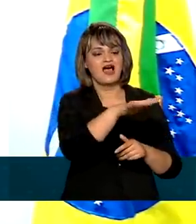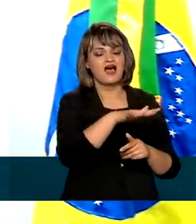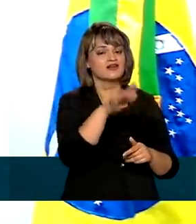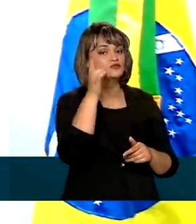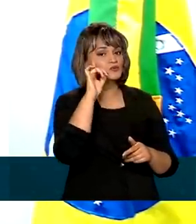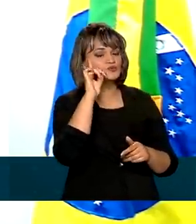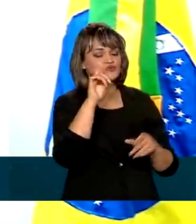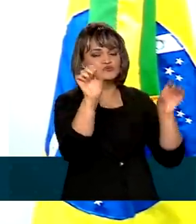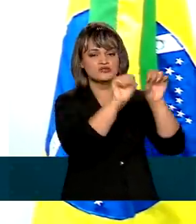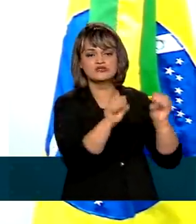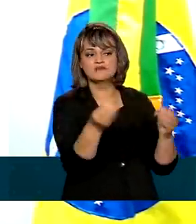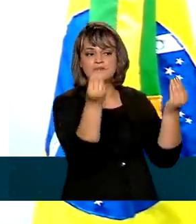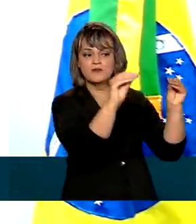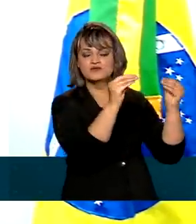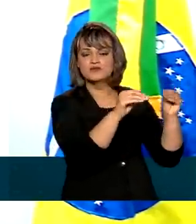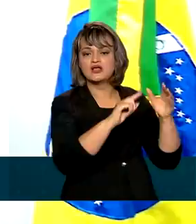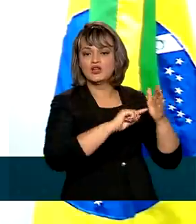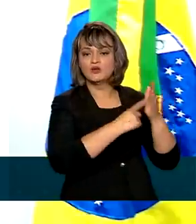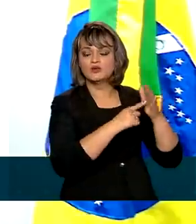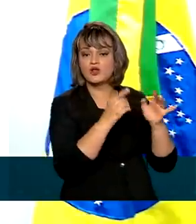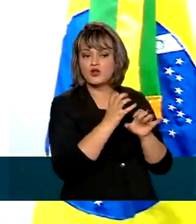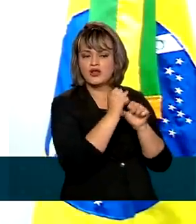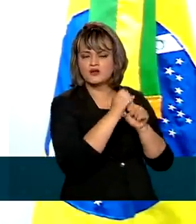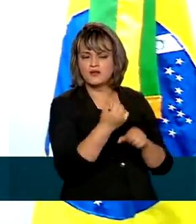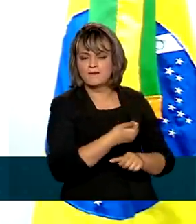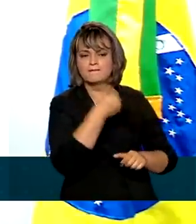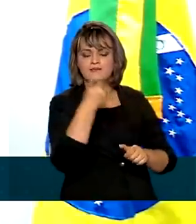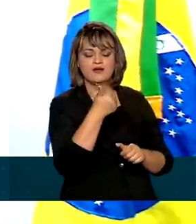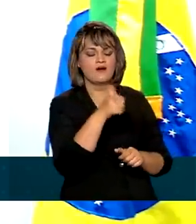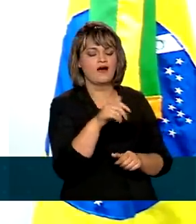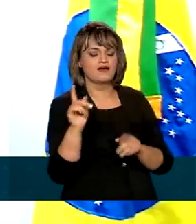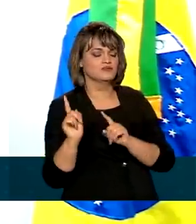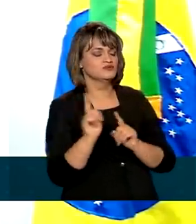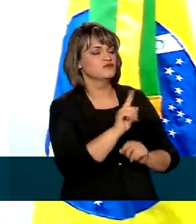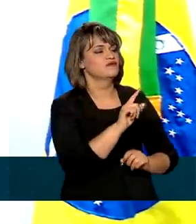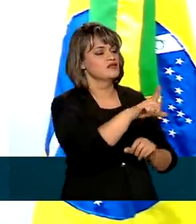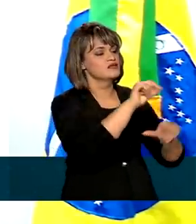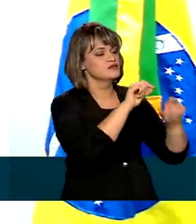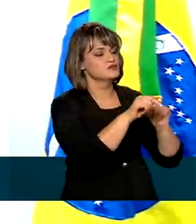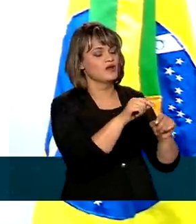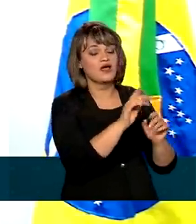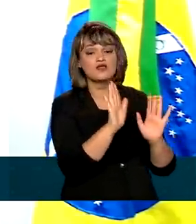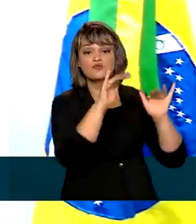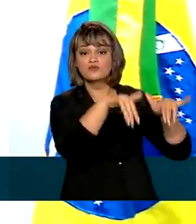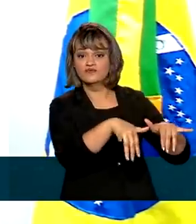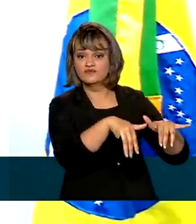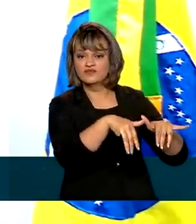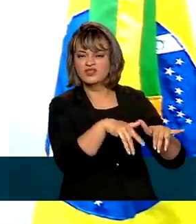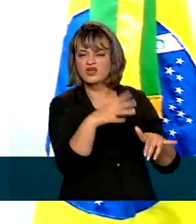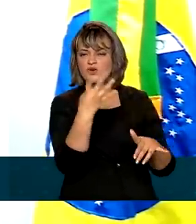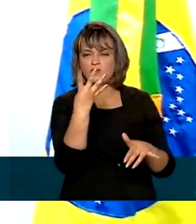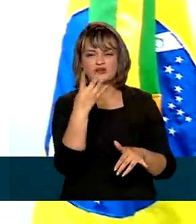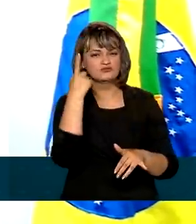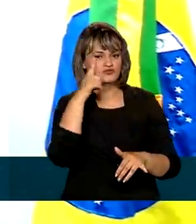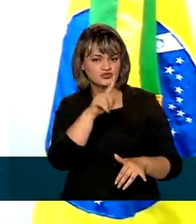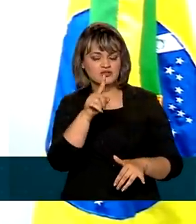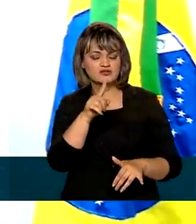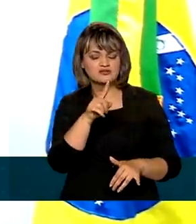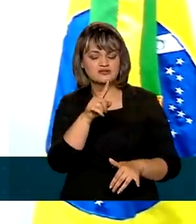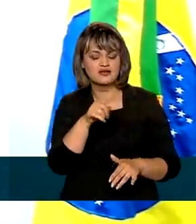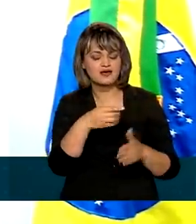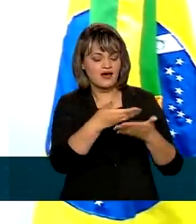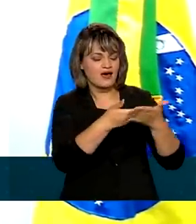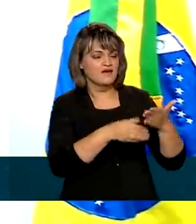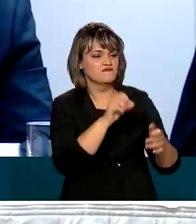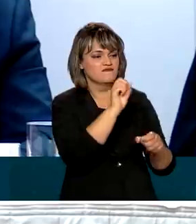o sistema vai colocando aquelas notas melhores, mais classificadas. E, assim, ao fim do processo, ao longo de quatro dias, a gente tem o